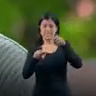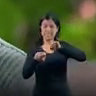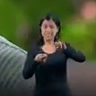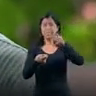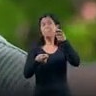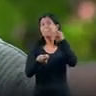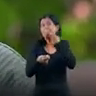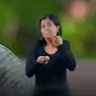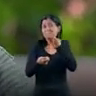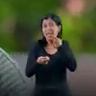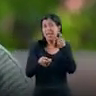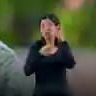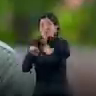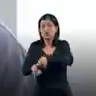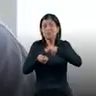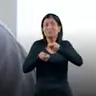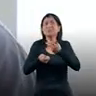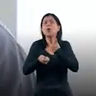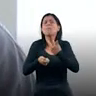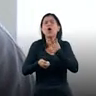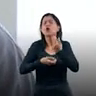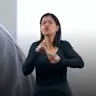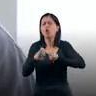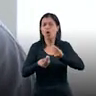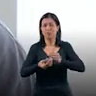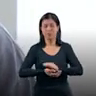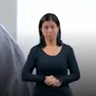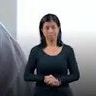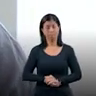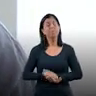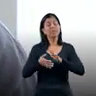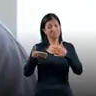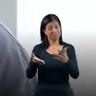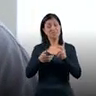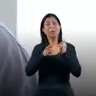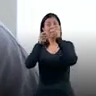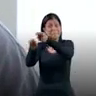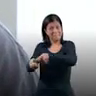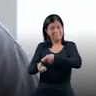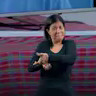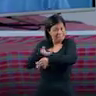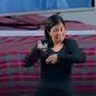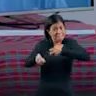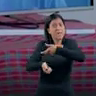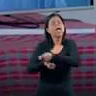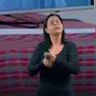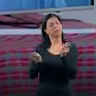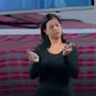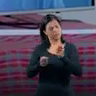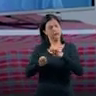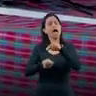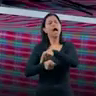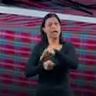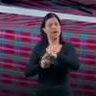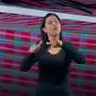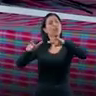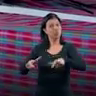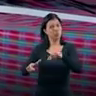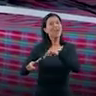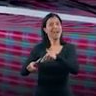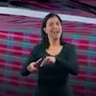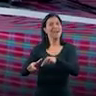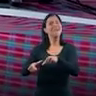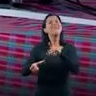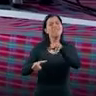pescador hoje não está podendo pescar? O mercado de pesca vai ficar aí na Ilha das Caeiras. A nossa proposta é aliar